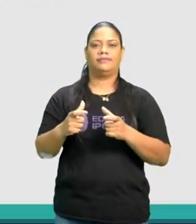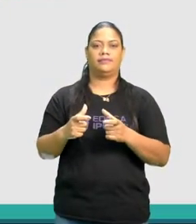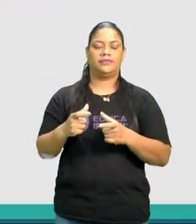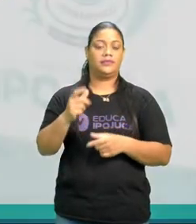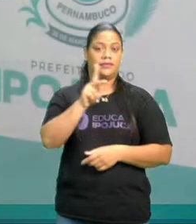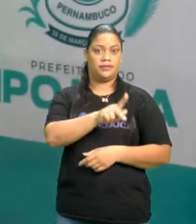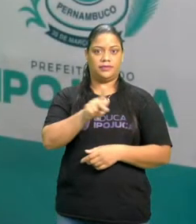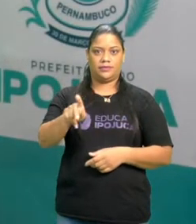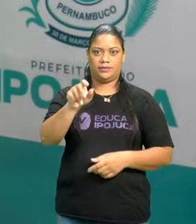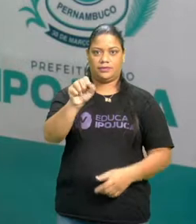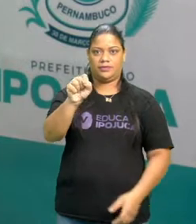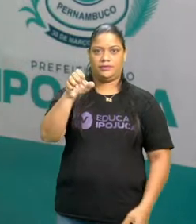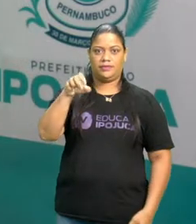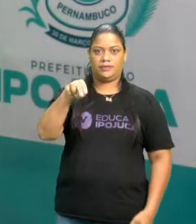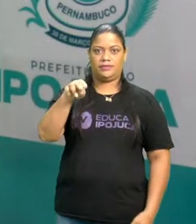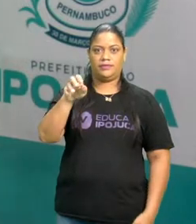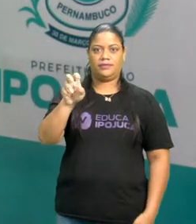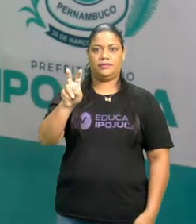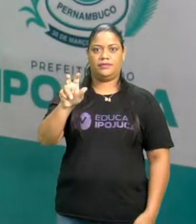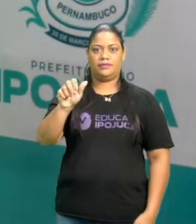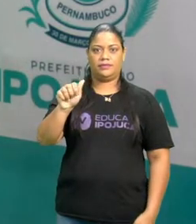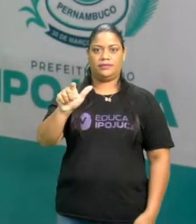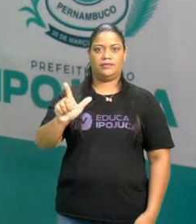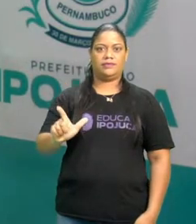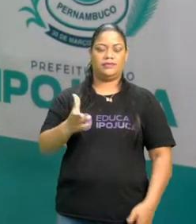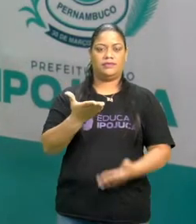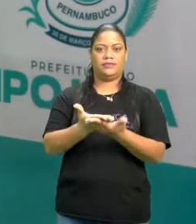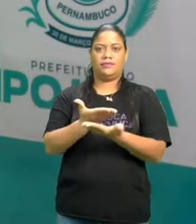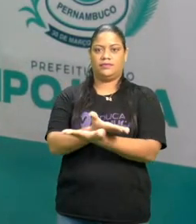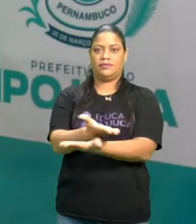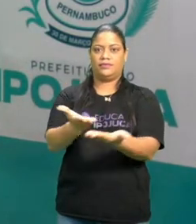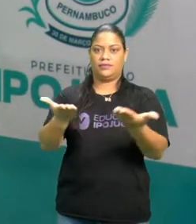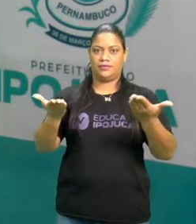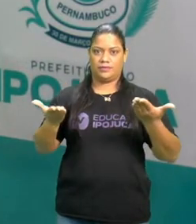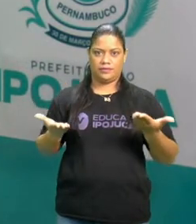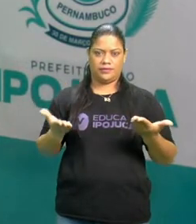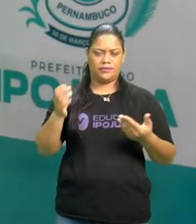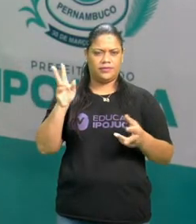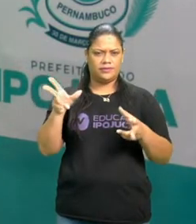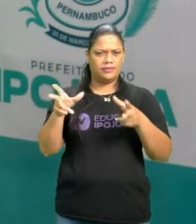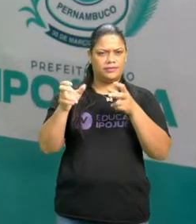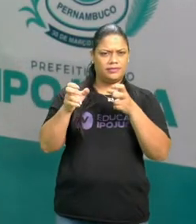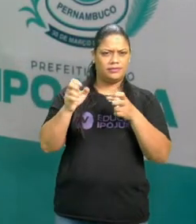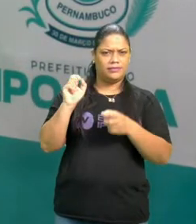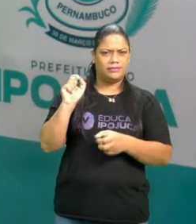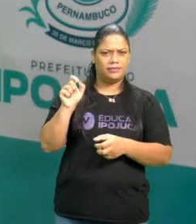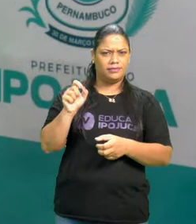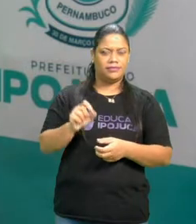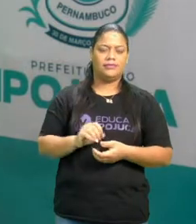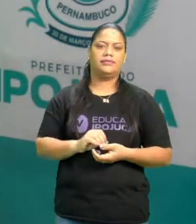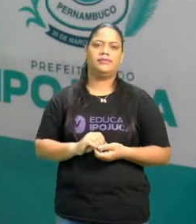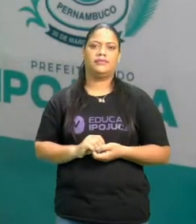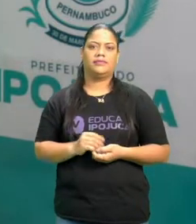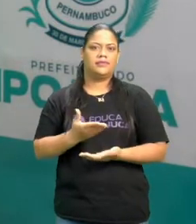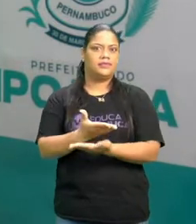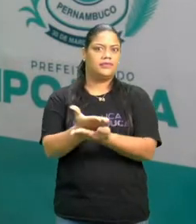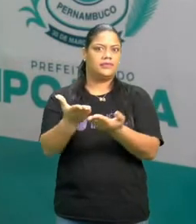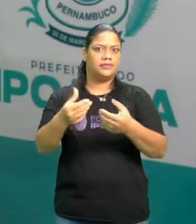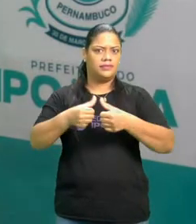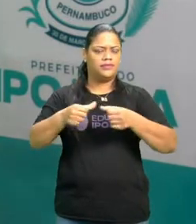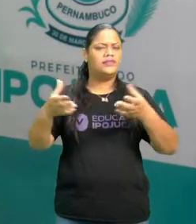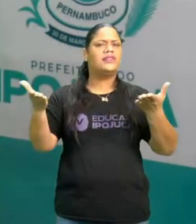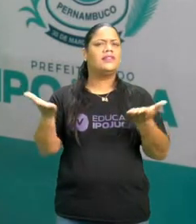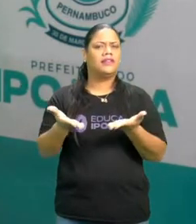Eu, professor Senna Val Santana, estarei com vocês nesta aula, percebendo que, onde você está